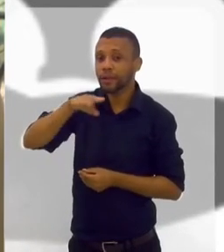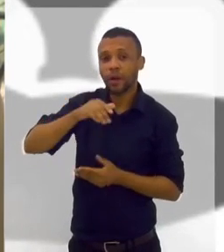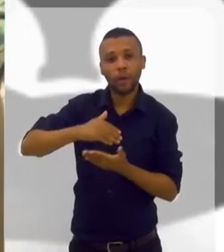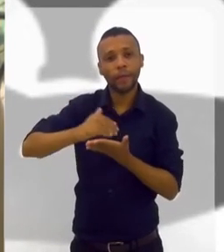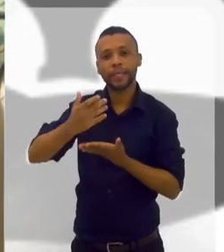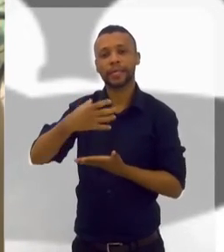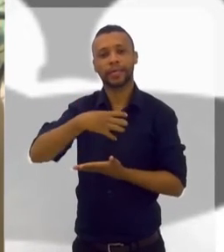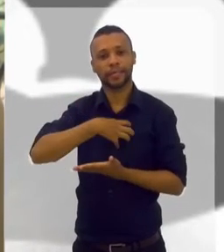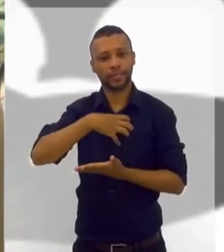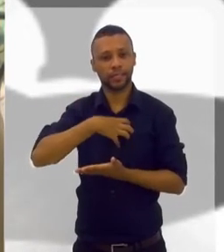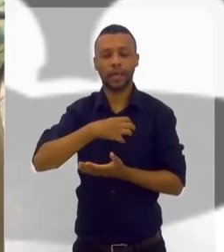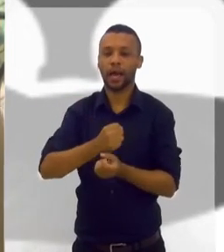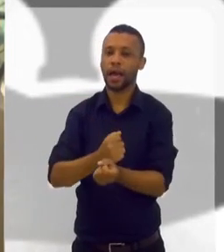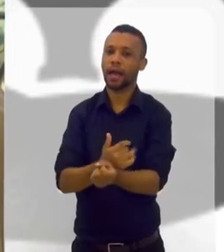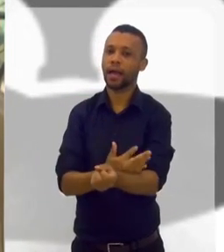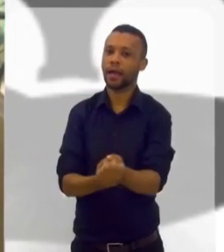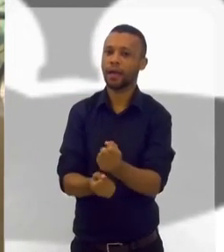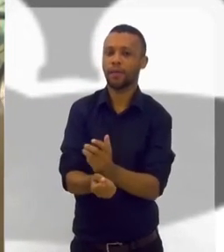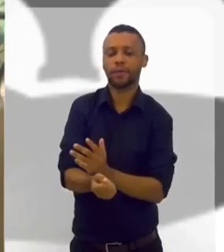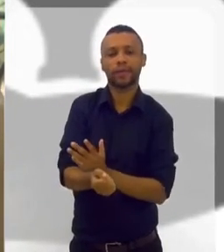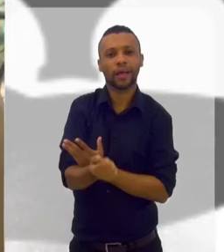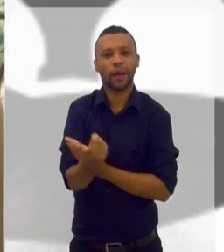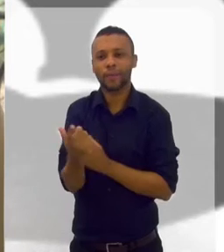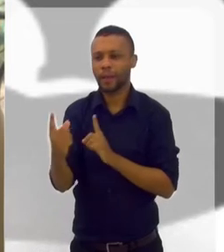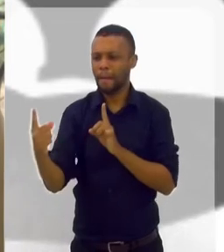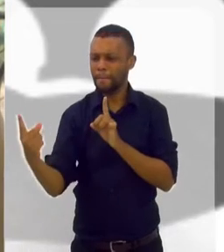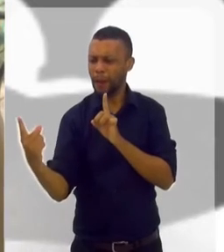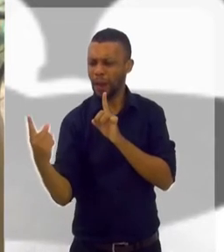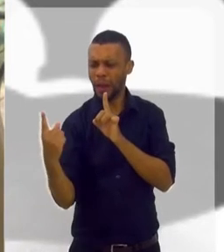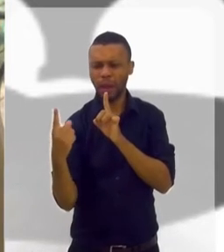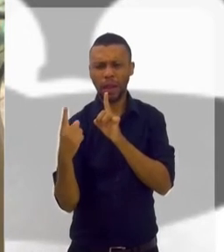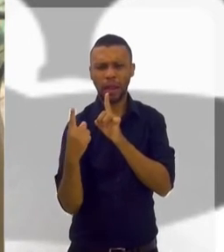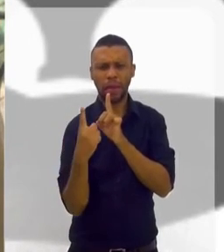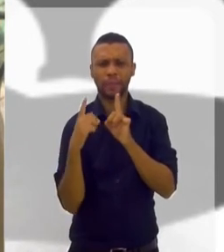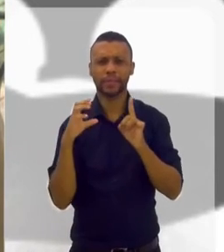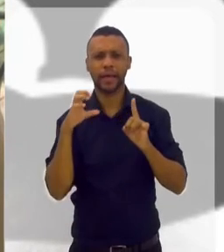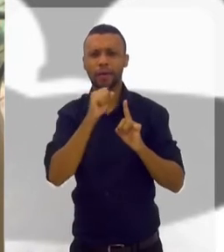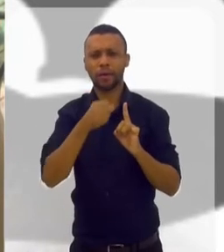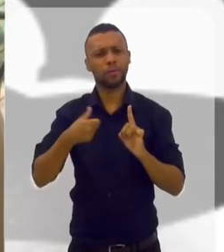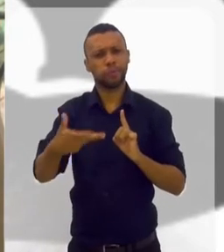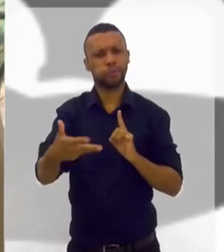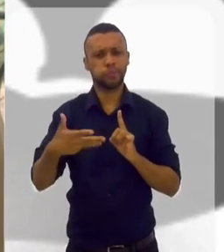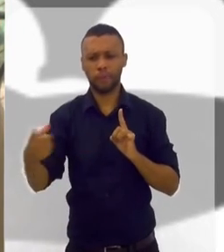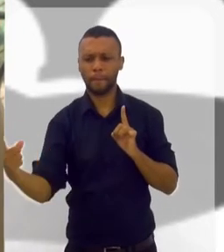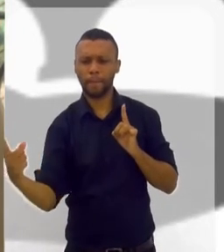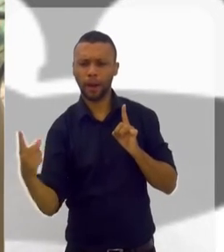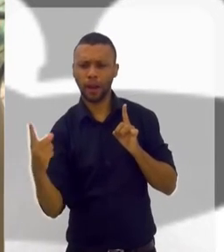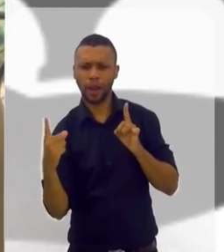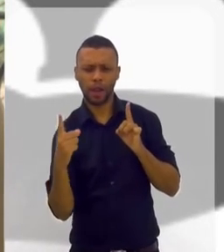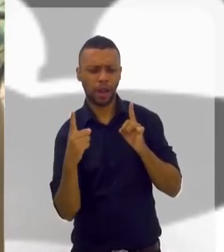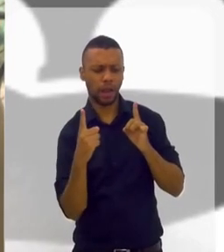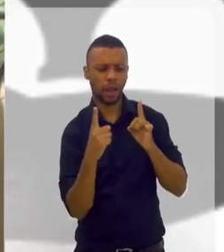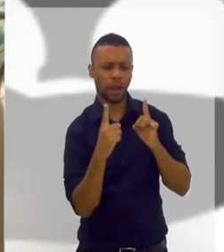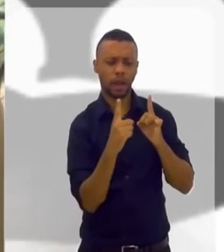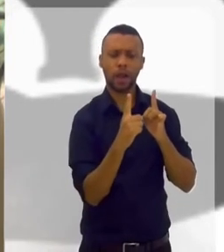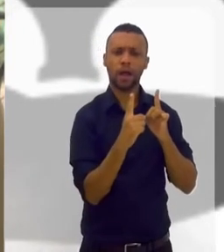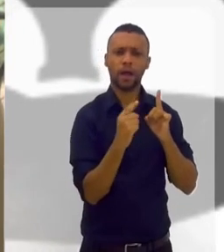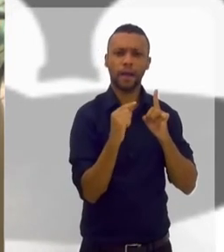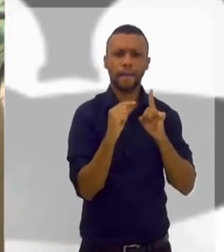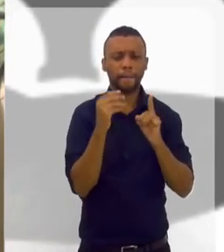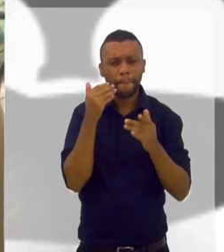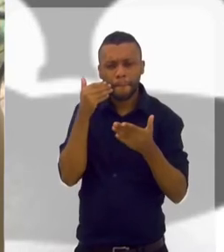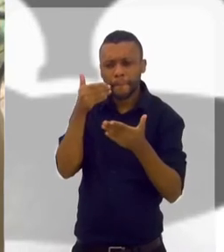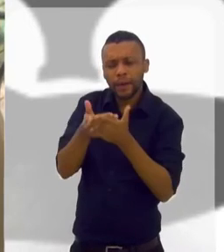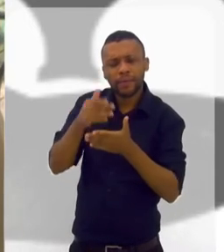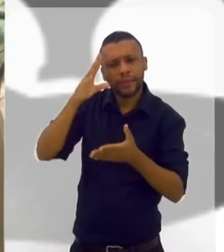e você já começa a sentir as emoções dessa criança. E essa criança começa agora a correr cada vez mais rápido, cada vez mais rápido. E quanto mais rápido ela corre,